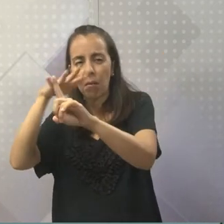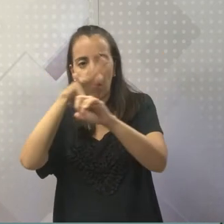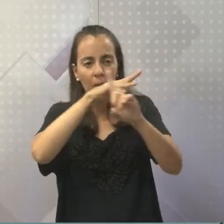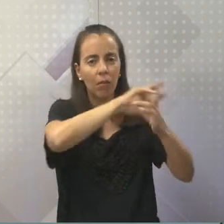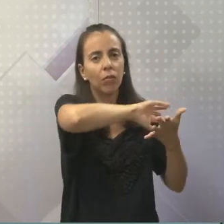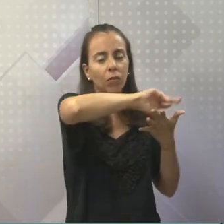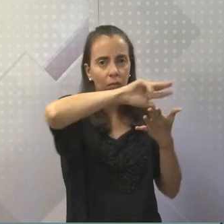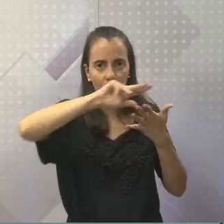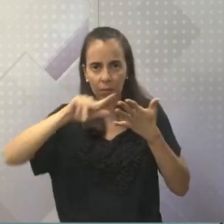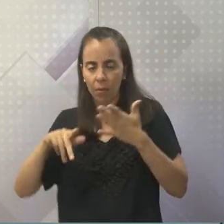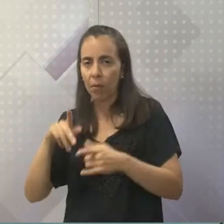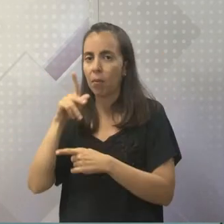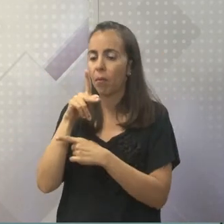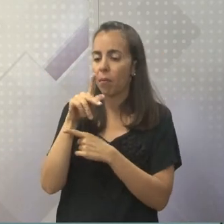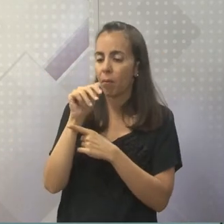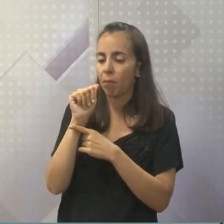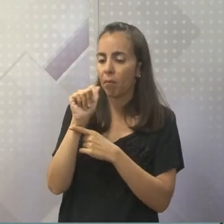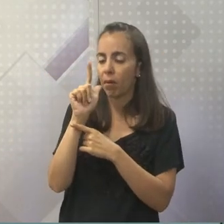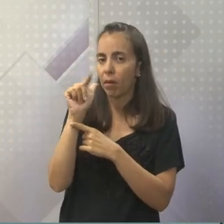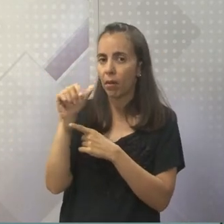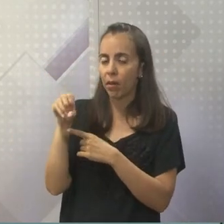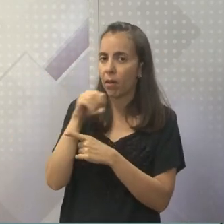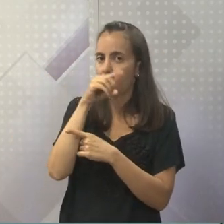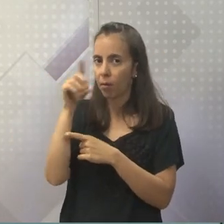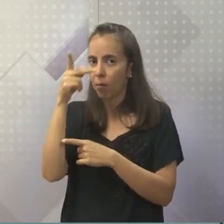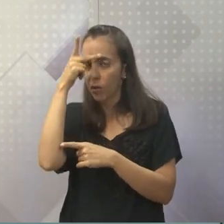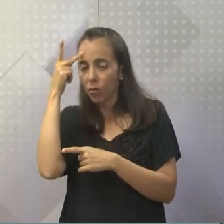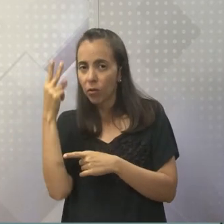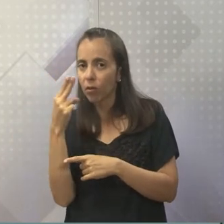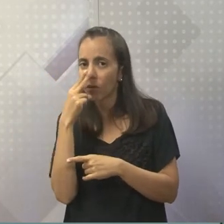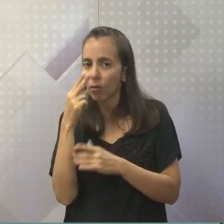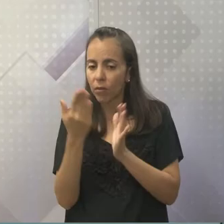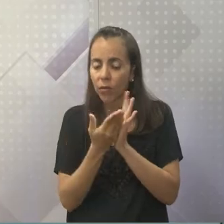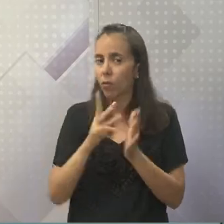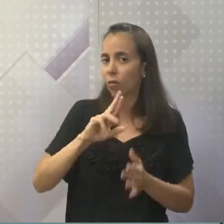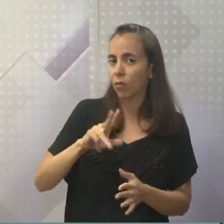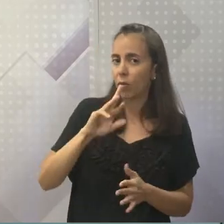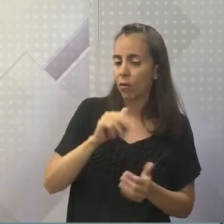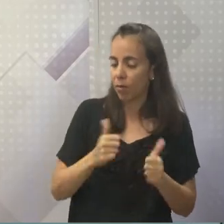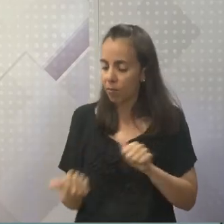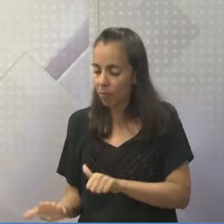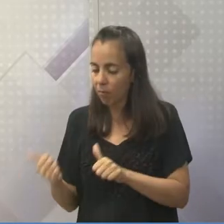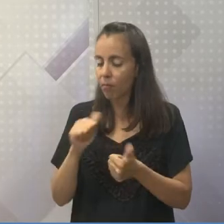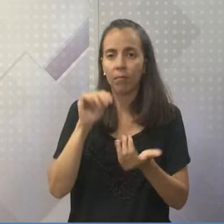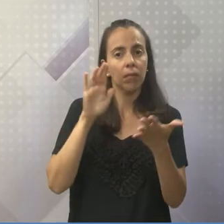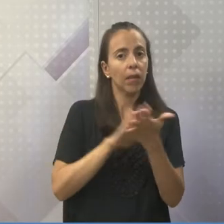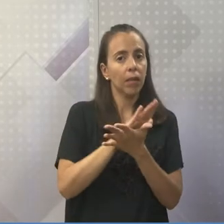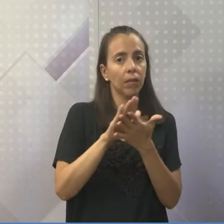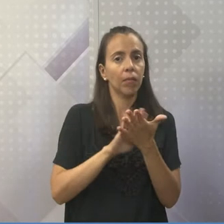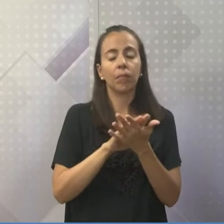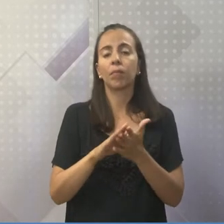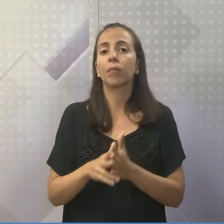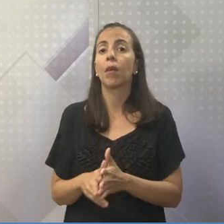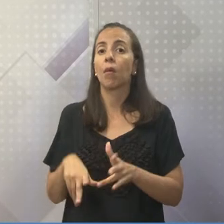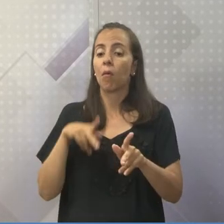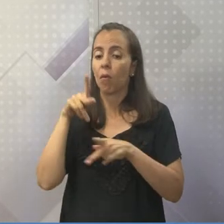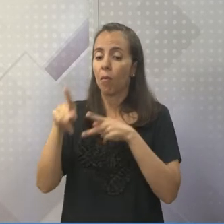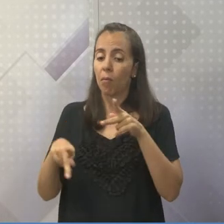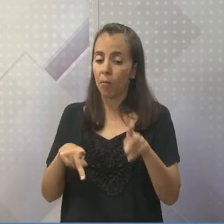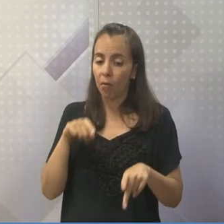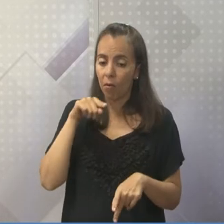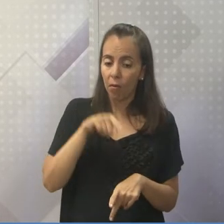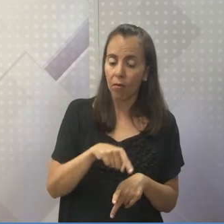São justamente pessoas que ainda não eram cristãs e que não eram batizados. E esse povo, eles